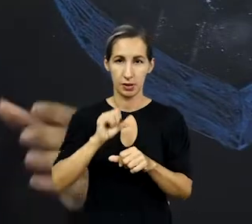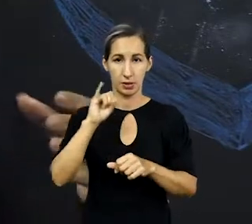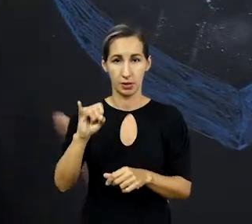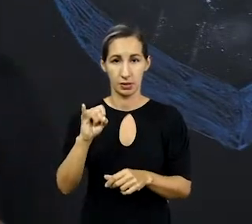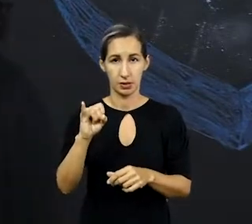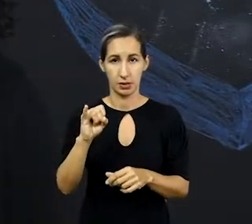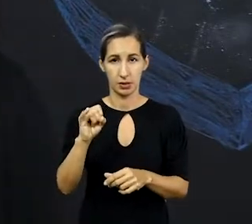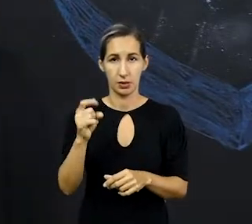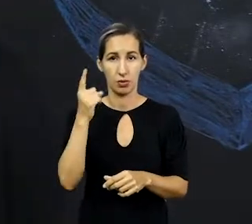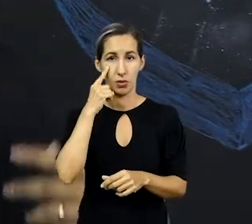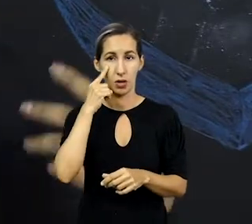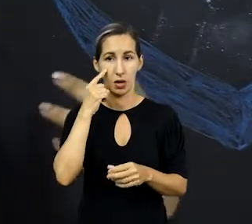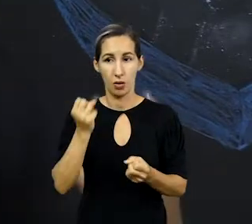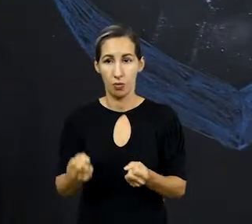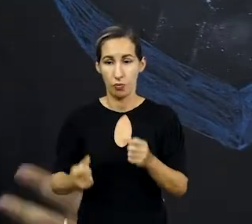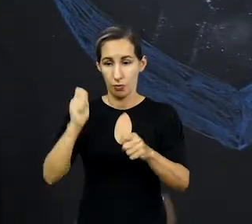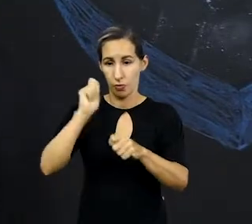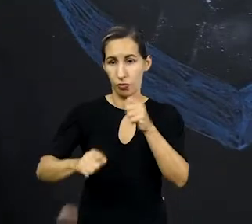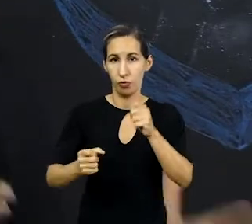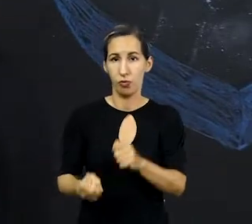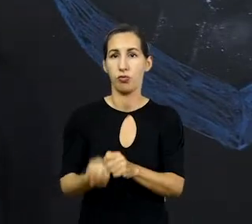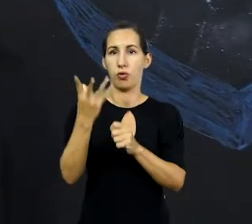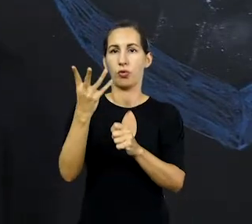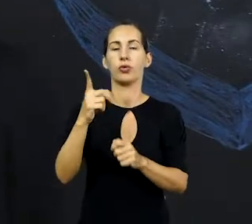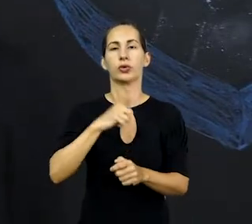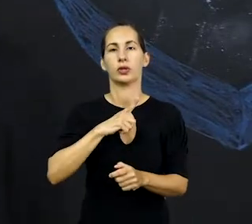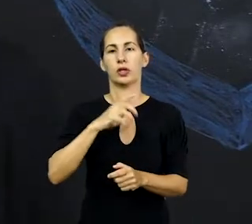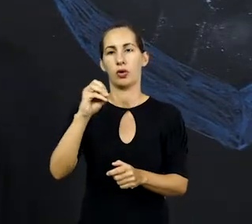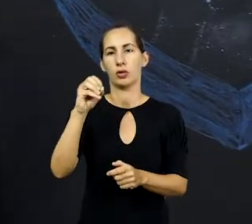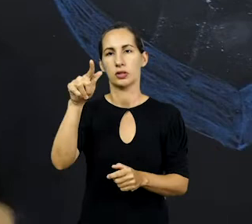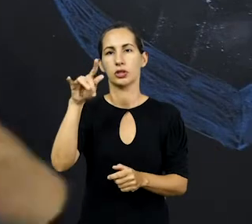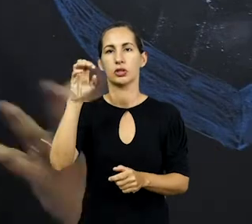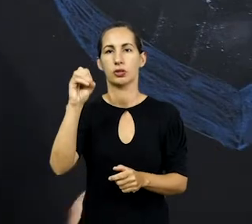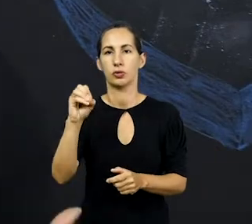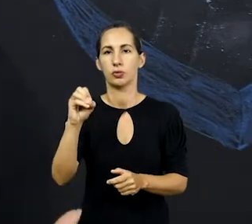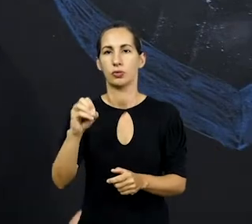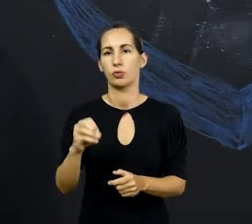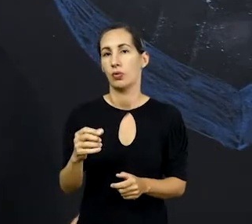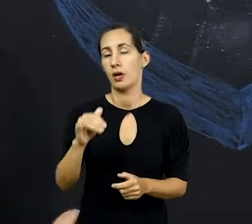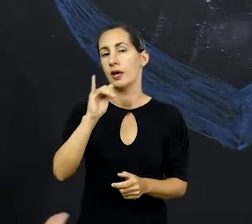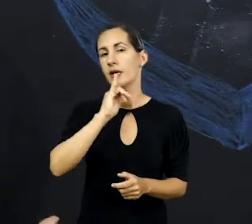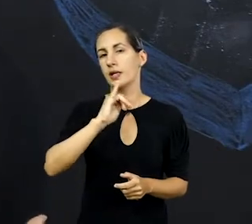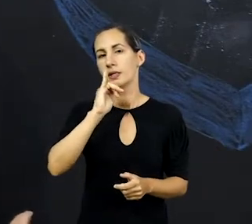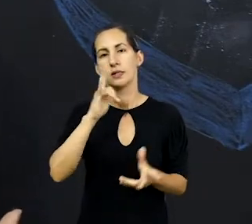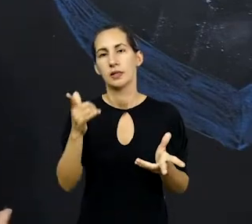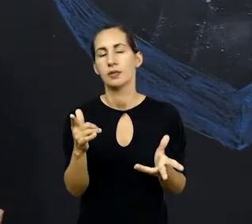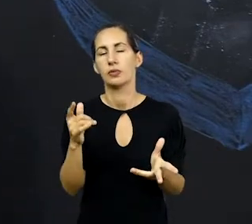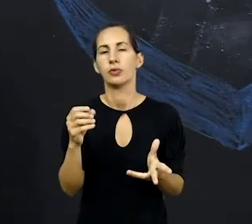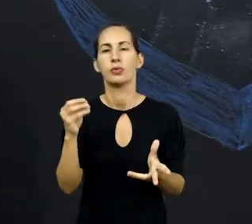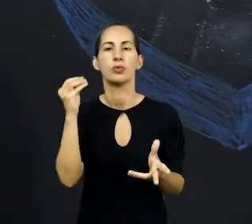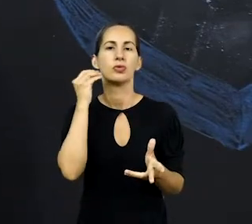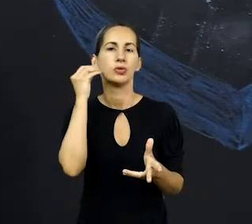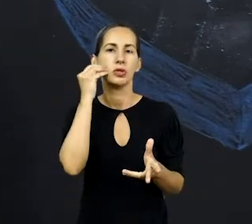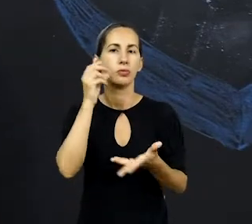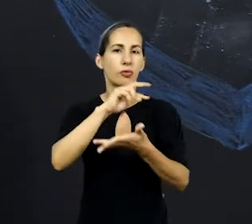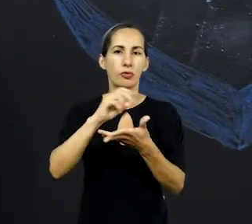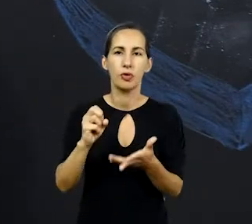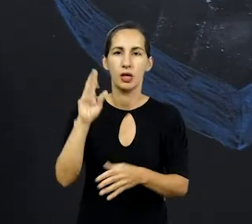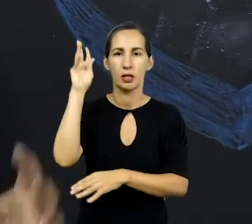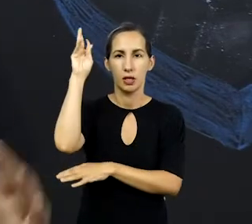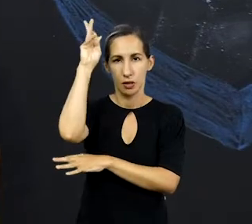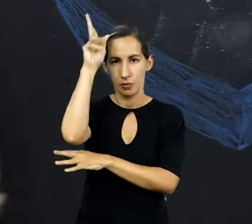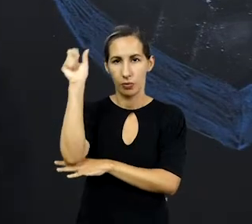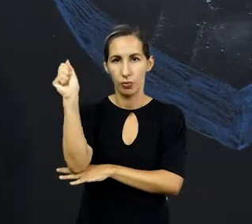vê fogo, é porque eu tenho ali o oxigênio. Uma experiência simples e que muitos bombeiros usam nessa